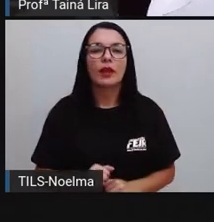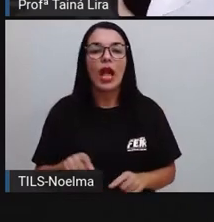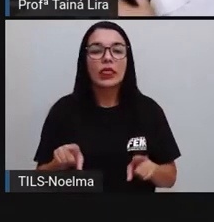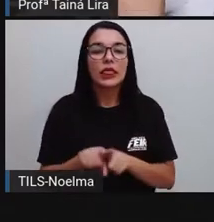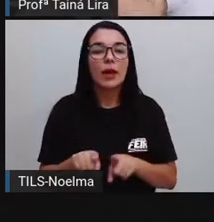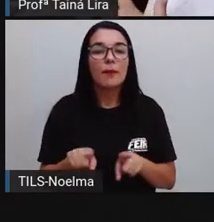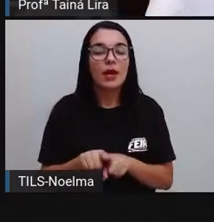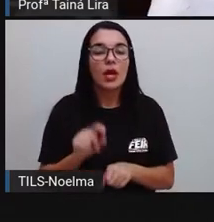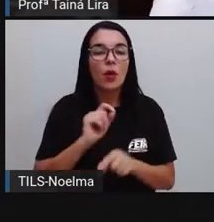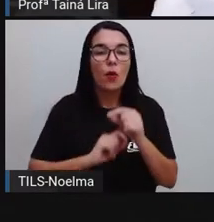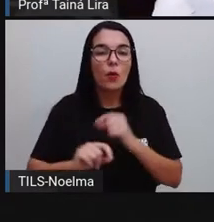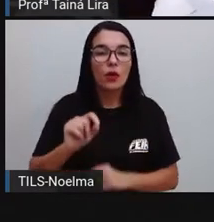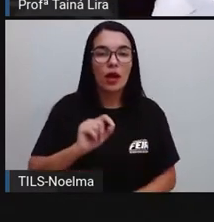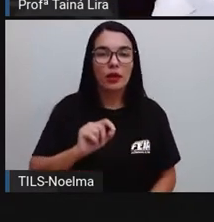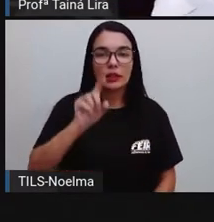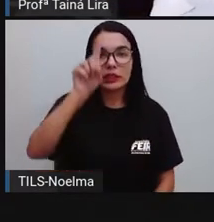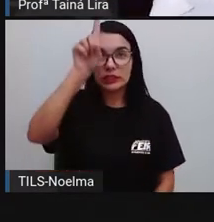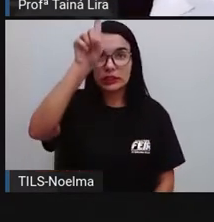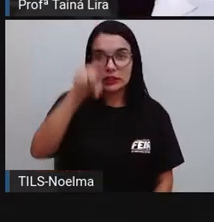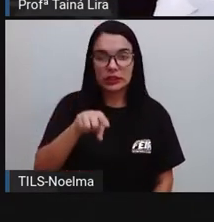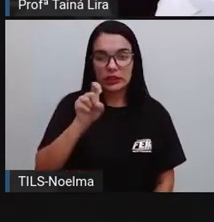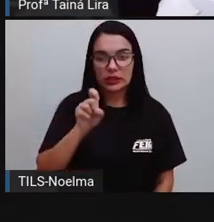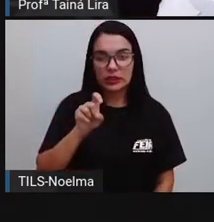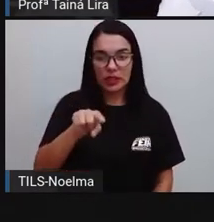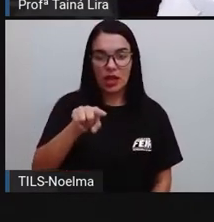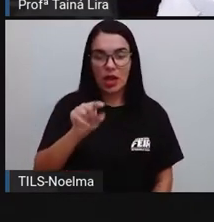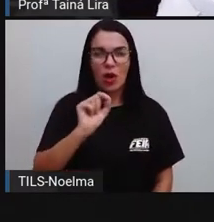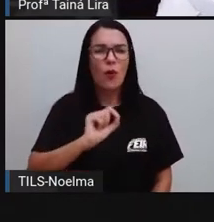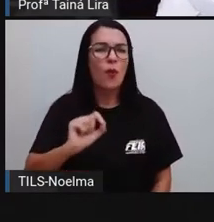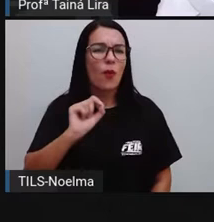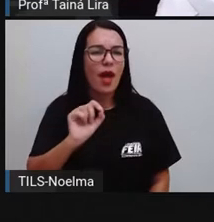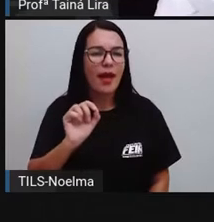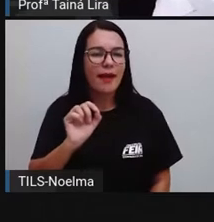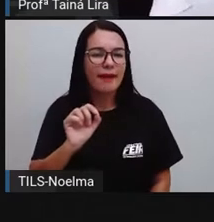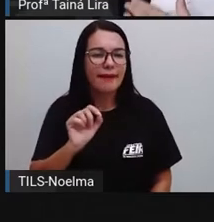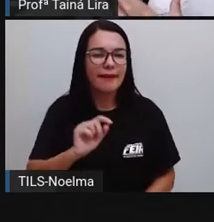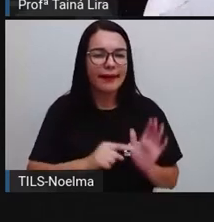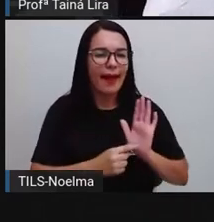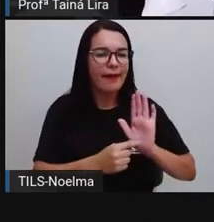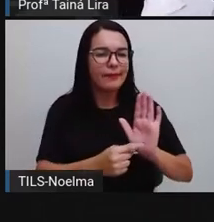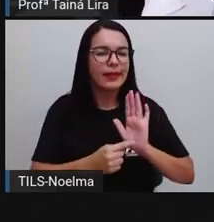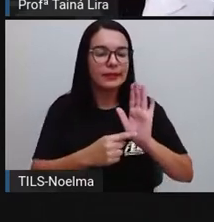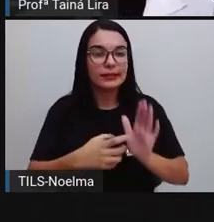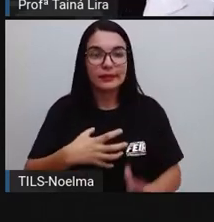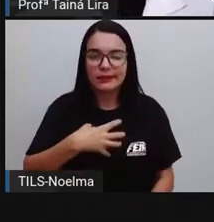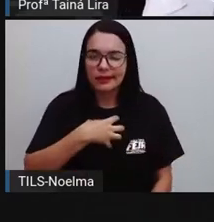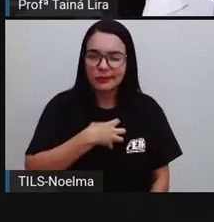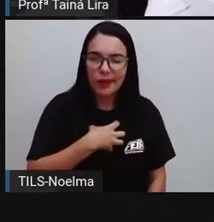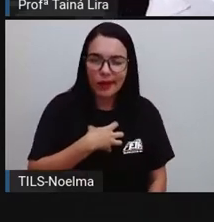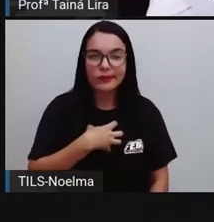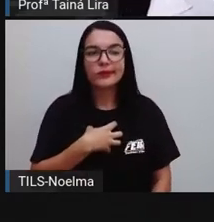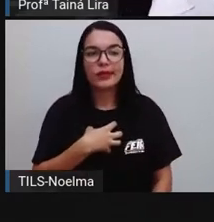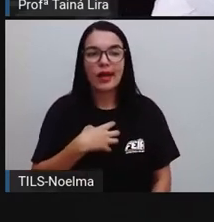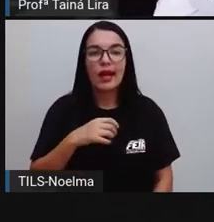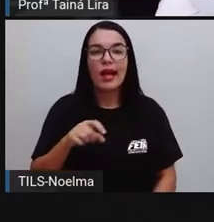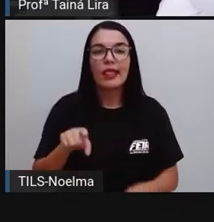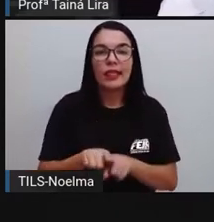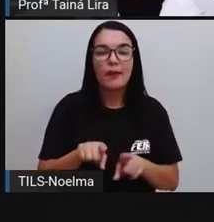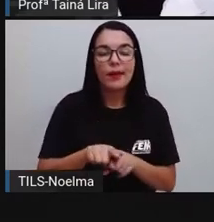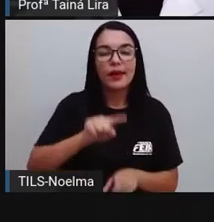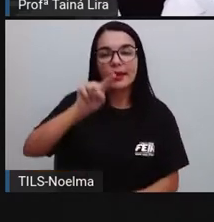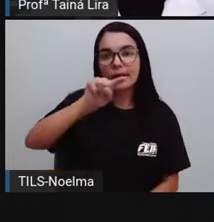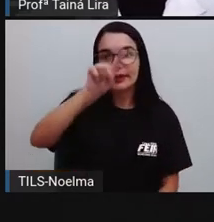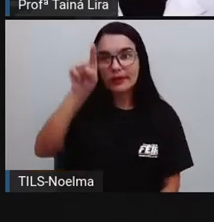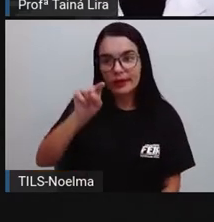representa sentimentos. Vimos a interrogação que representa perguntas, tá? Hoje a gente vai